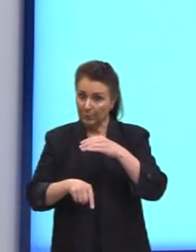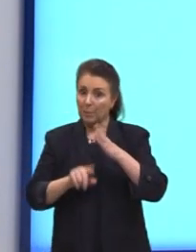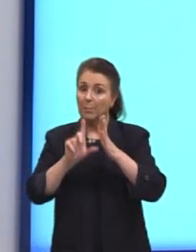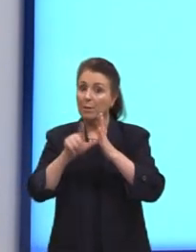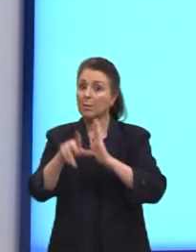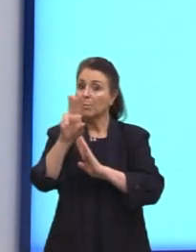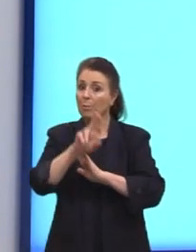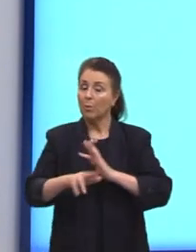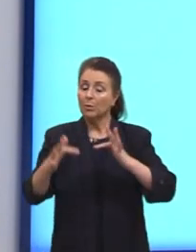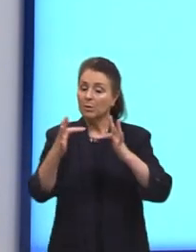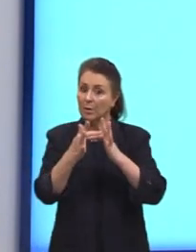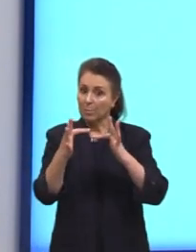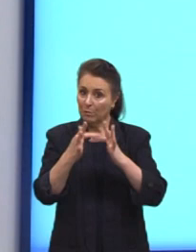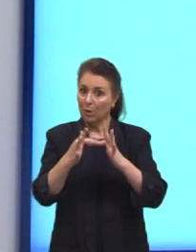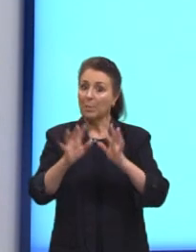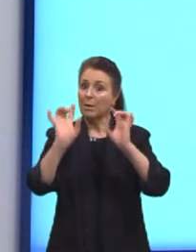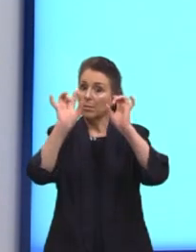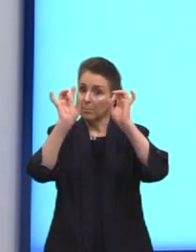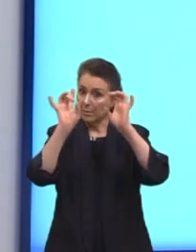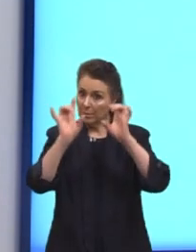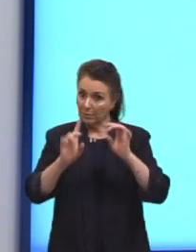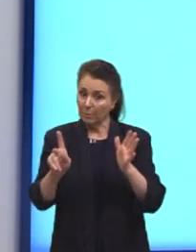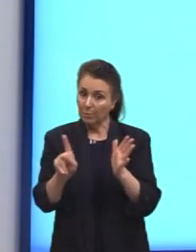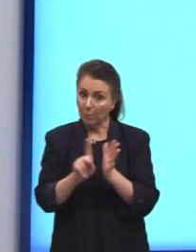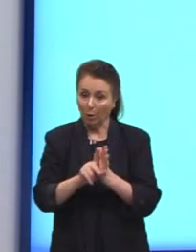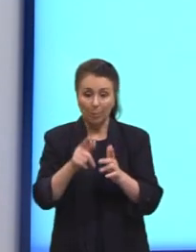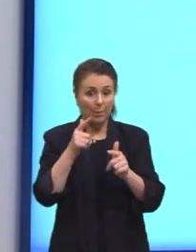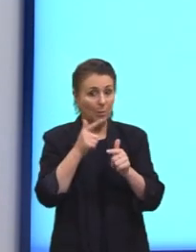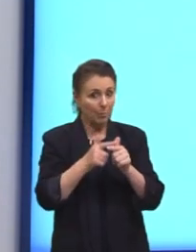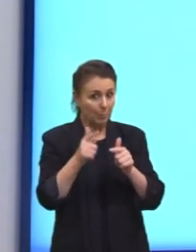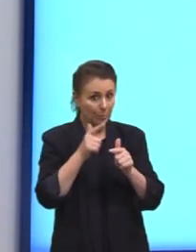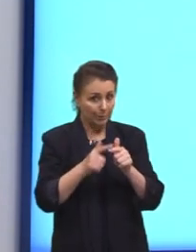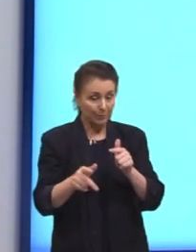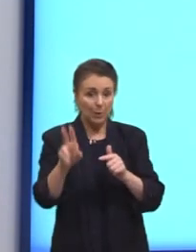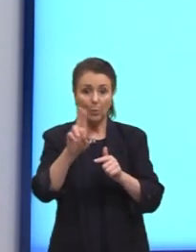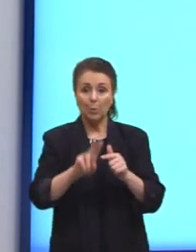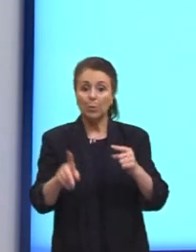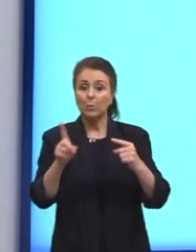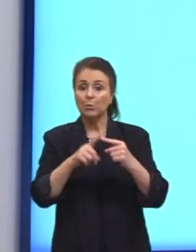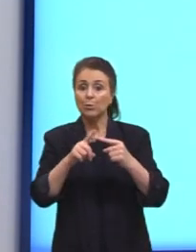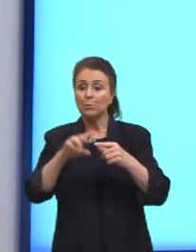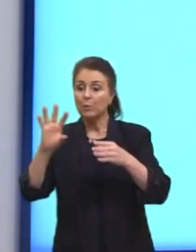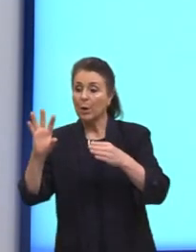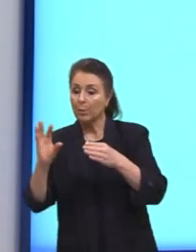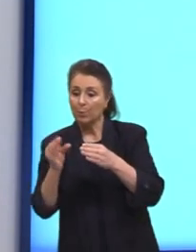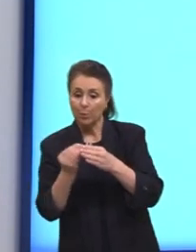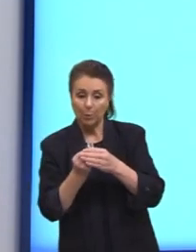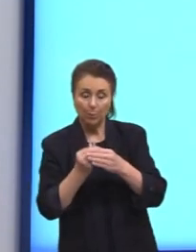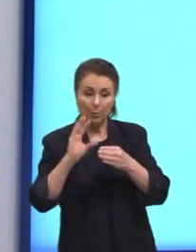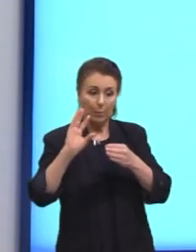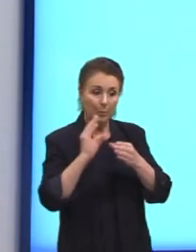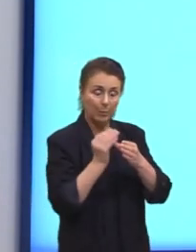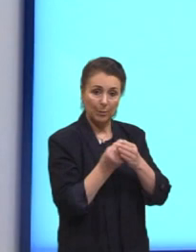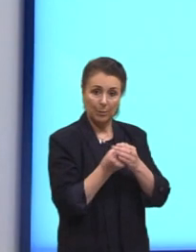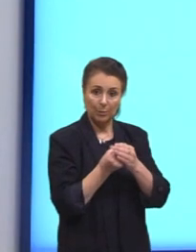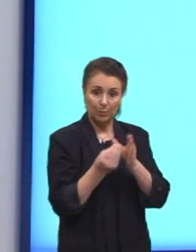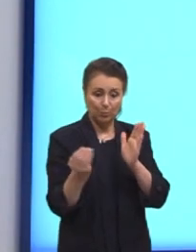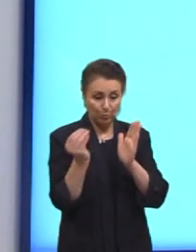uma fórmula específica ao problema de acordo com o tipo de agrupamento que estamos resolvendo.